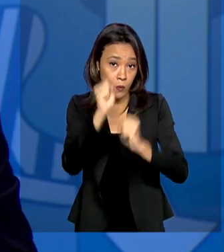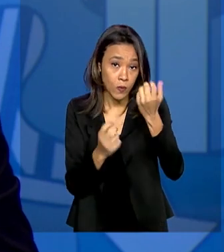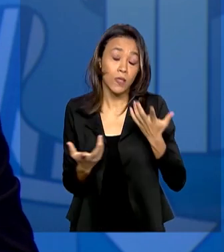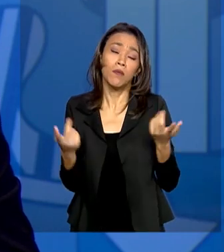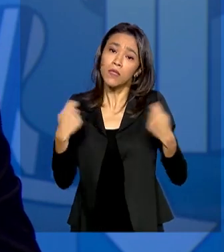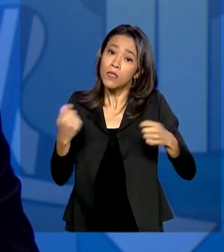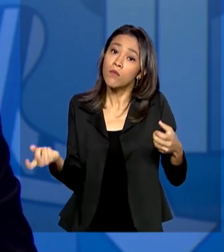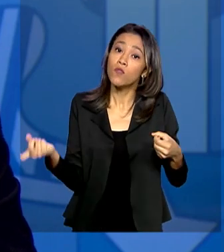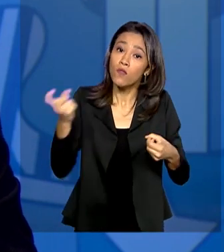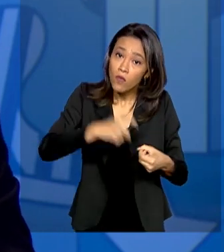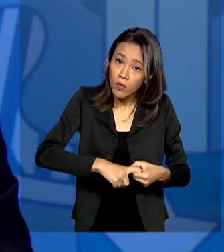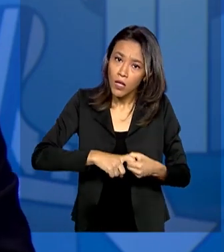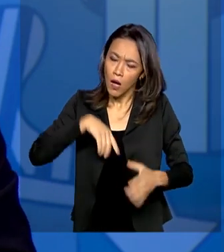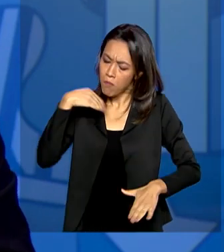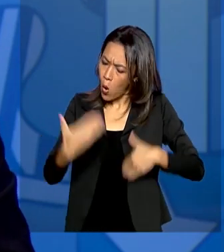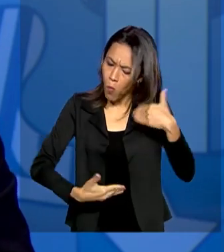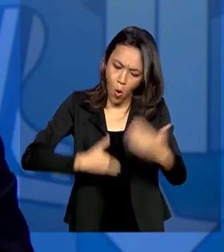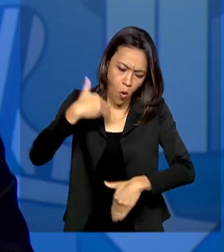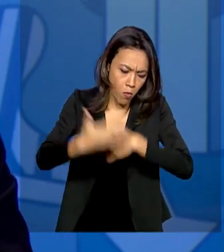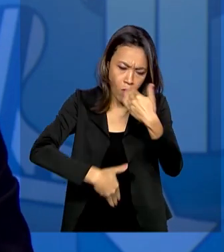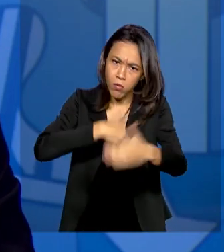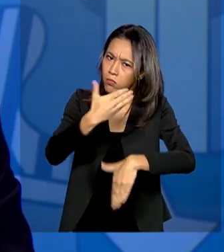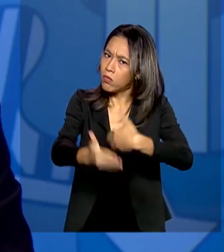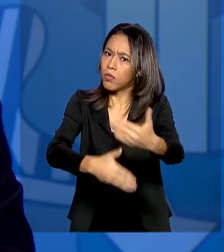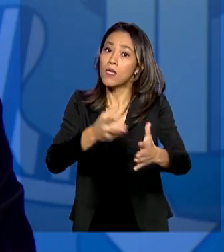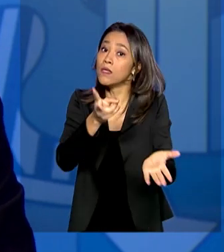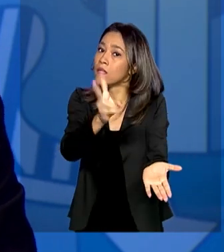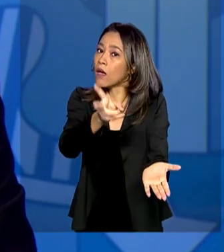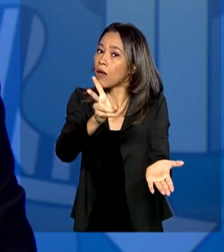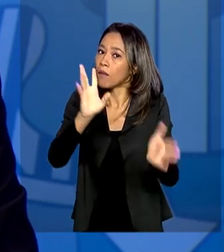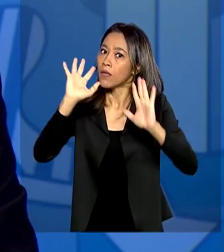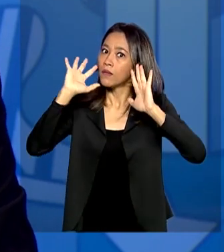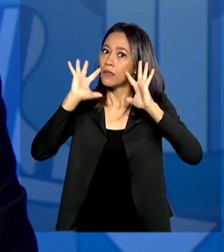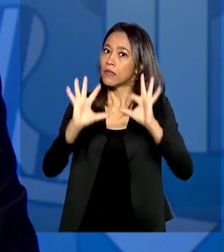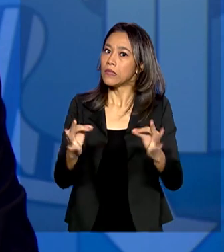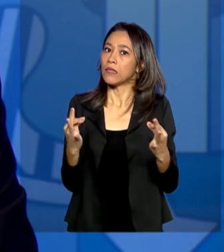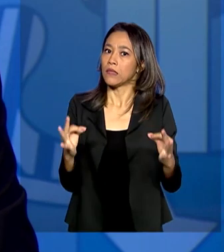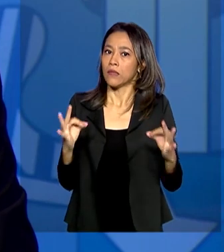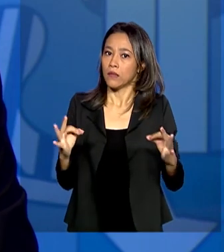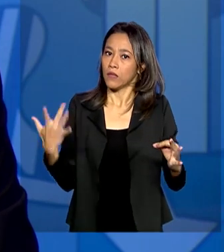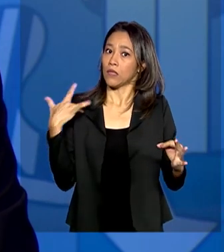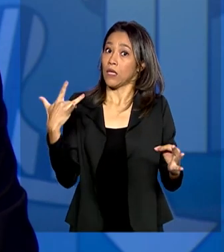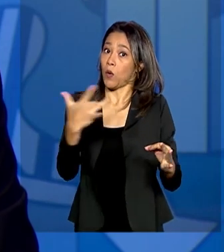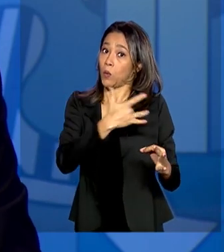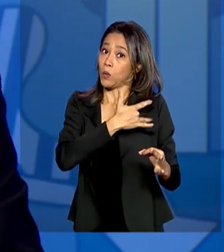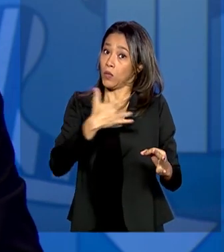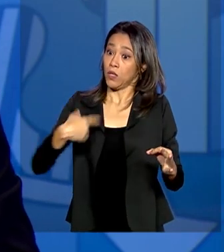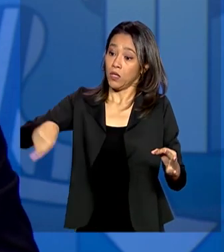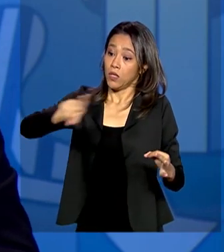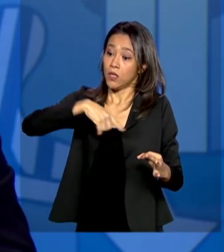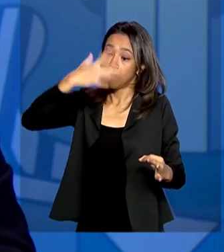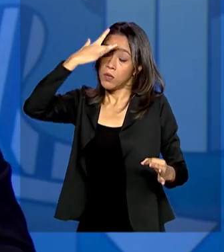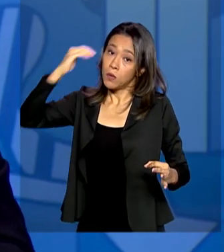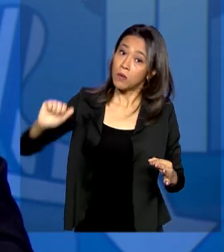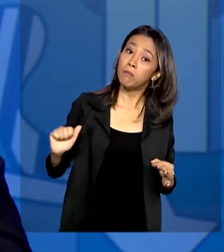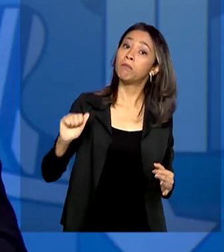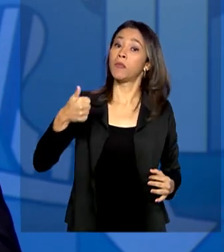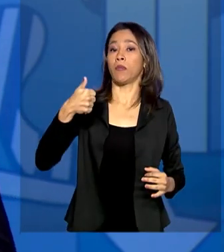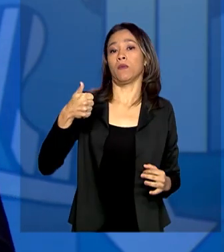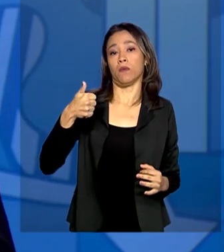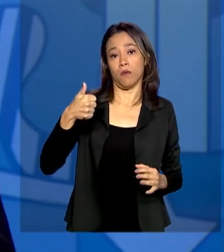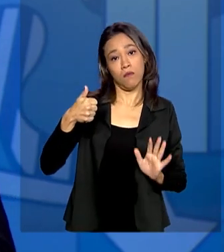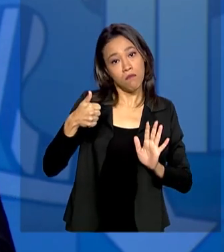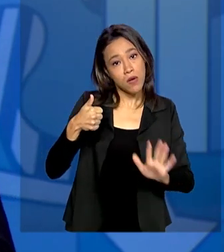voltar a produzir. Sempre colocando a saúde e a vida das pessoas em primeiro lugar. Mas fazendo com que as